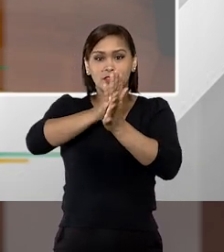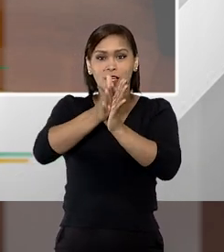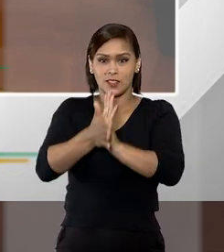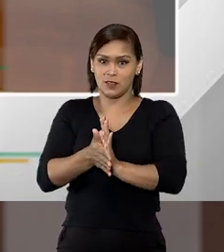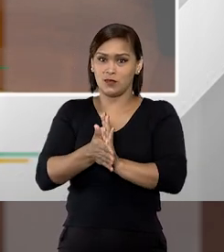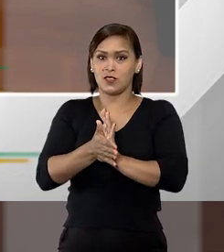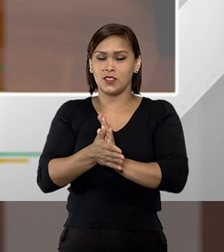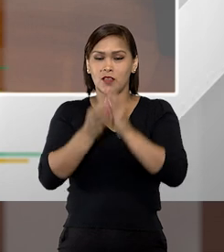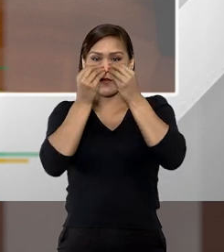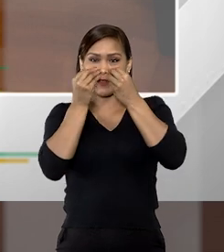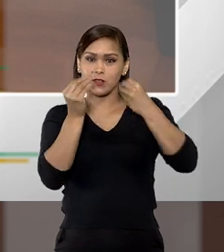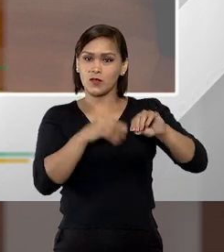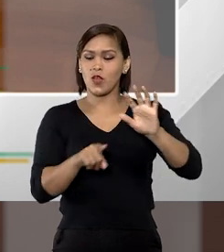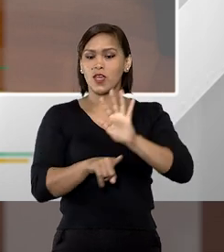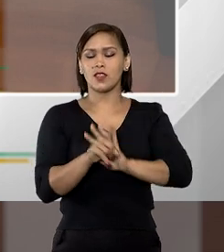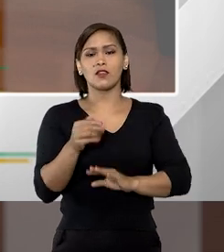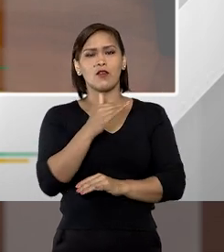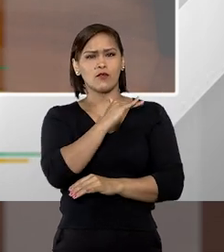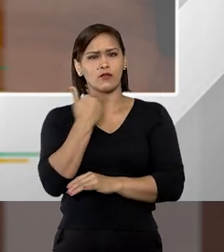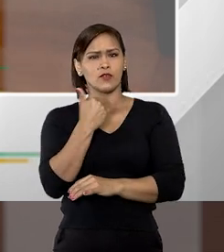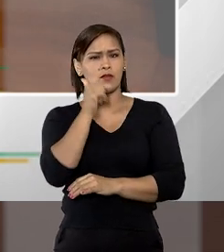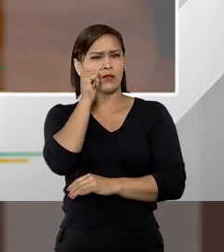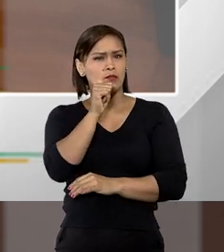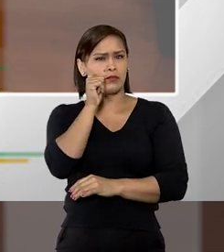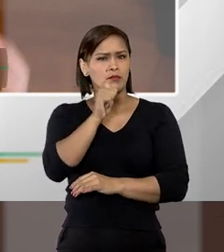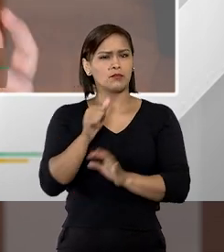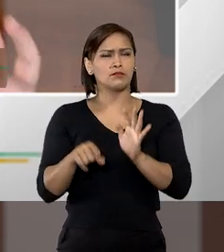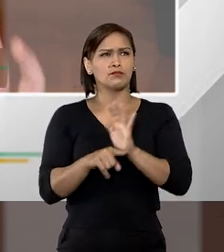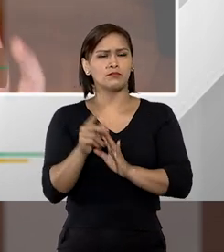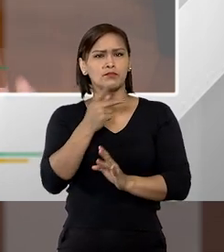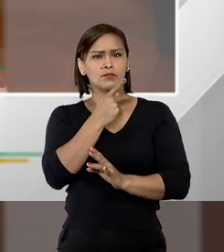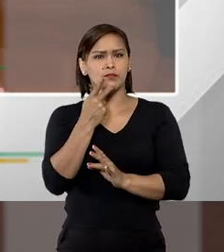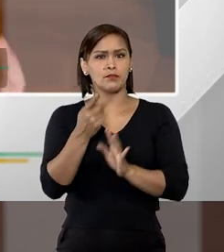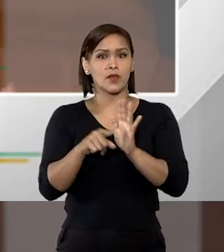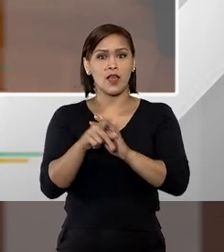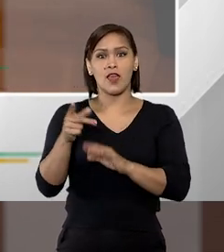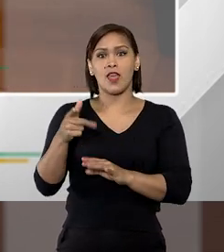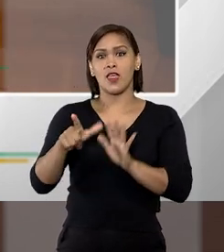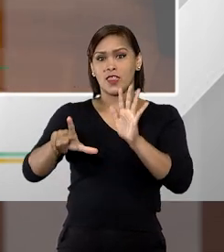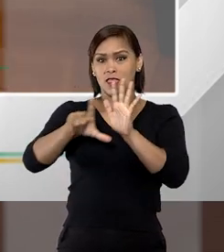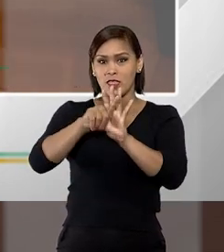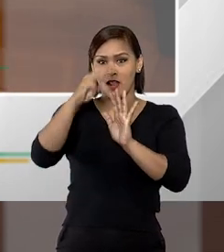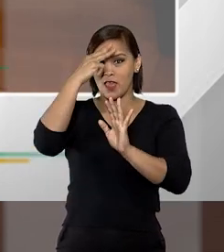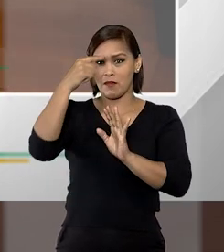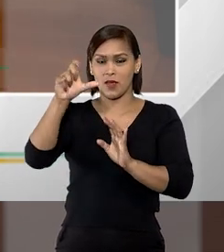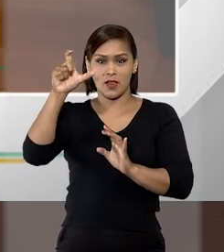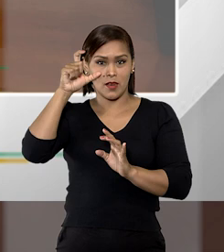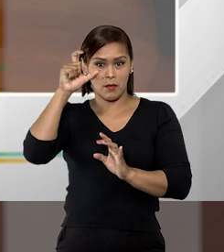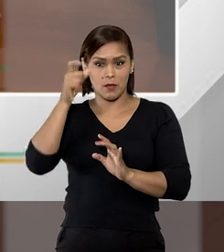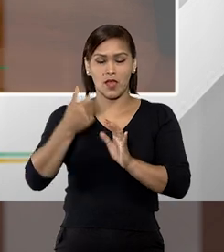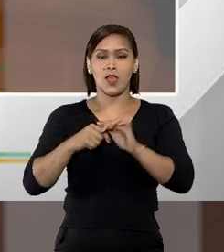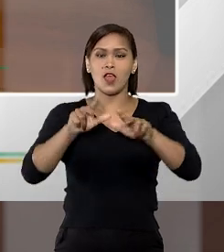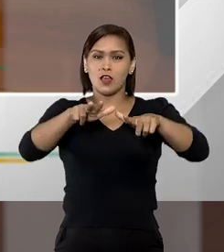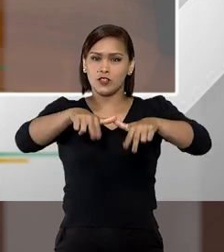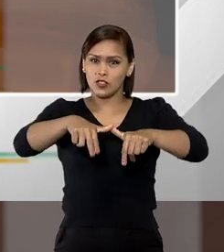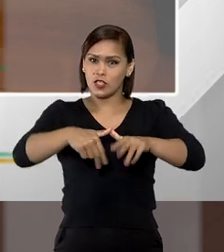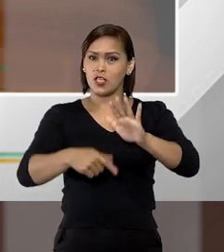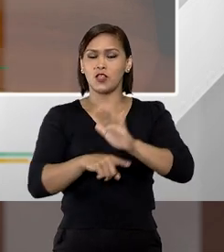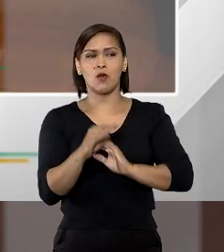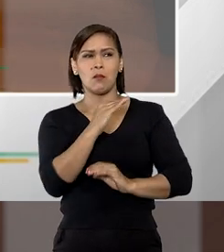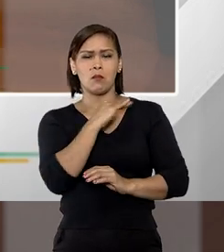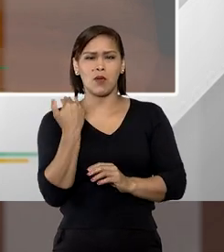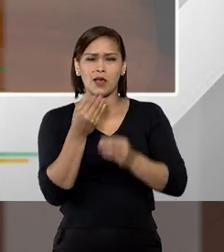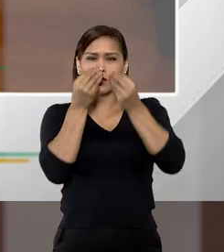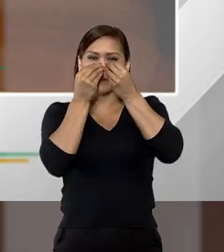e menosprezo. Então, quando você mata alguém, pela questão lá do contexto da Lei Maria da Penha, é violência de gênero, ou quando você mata alguém